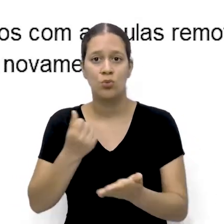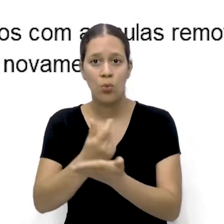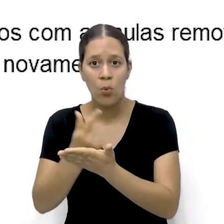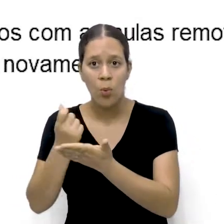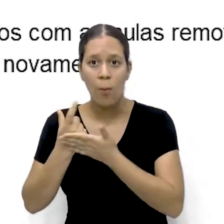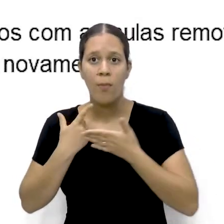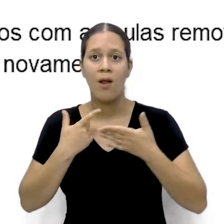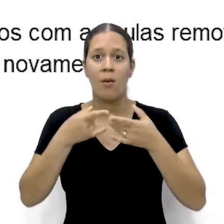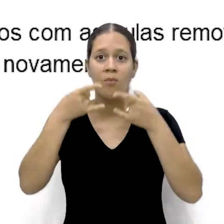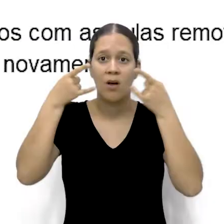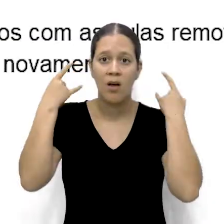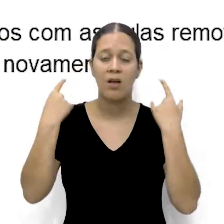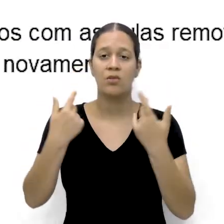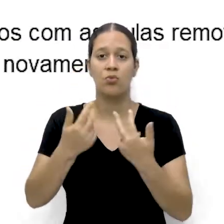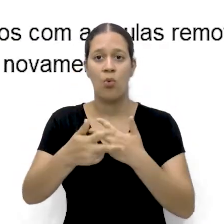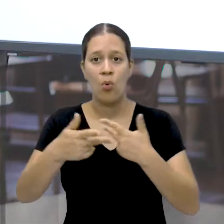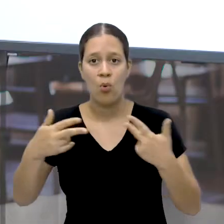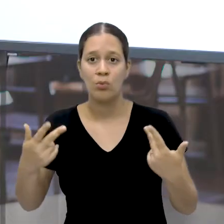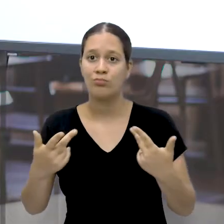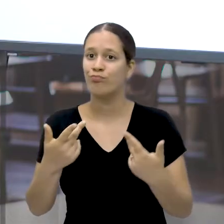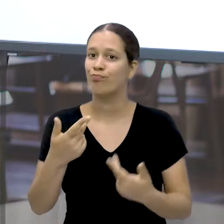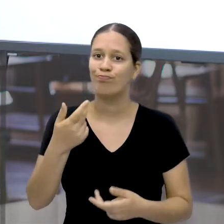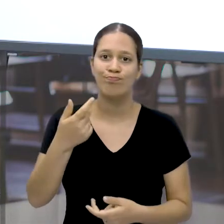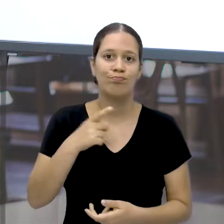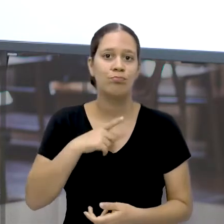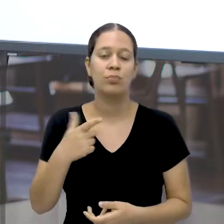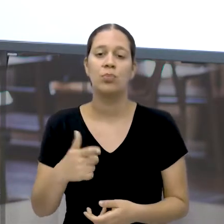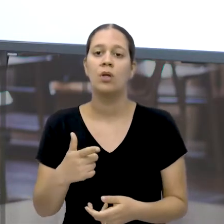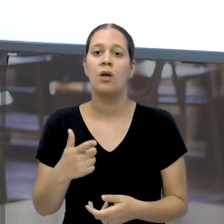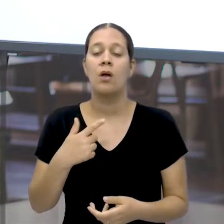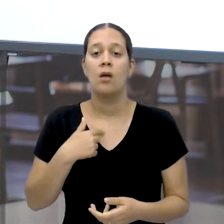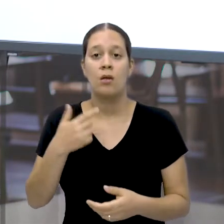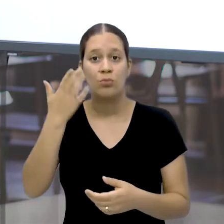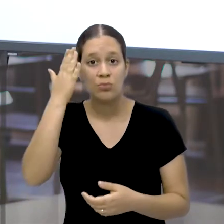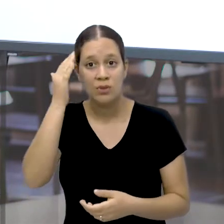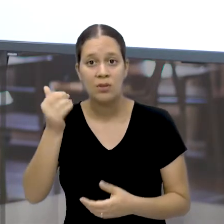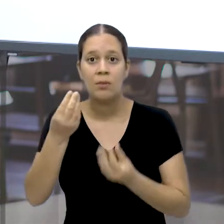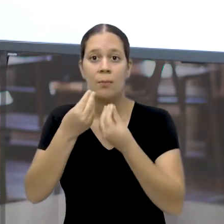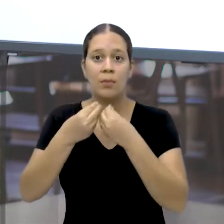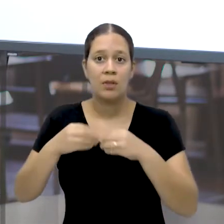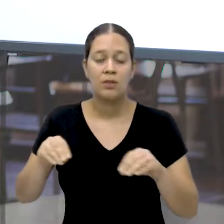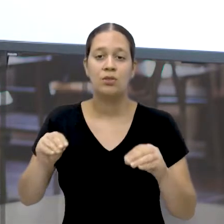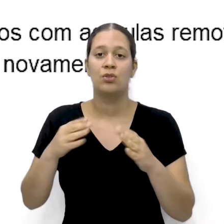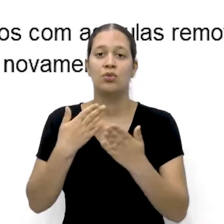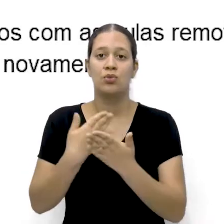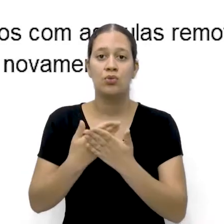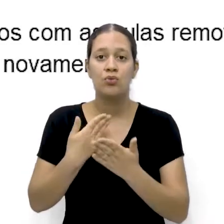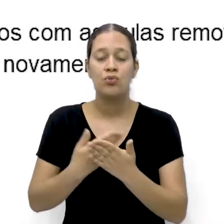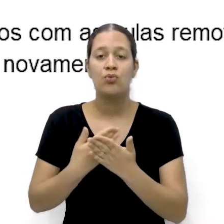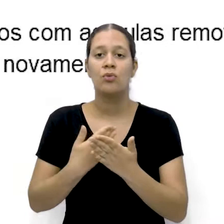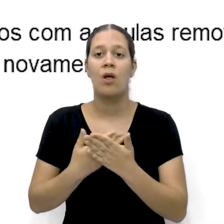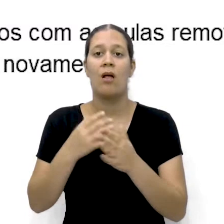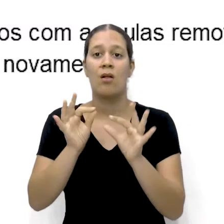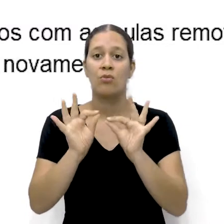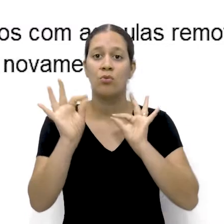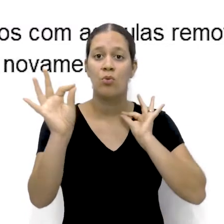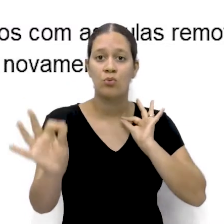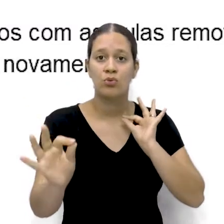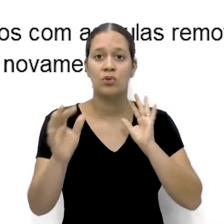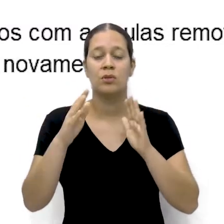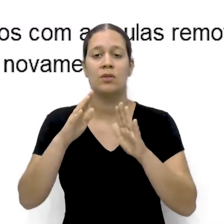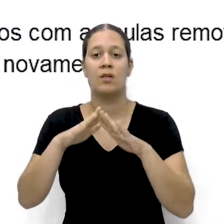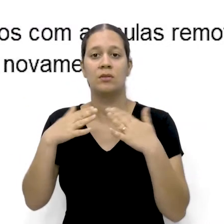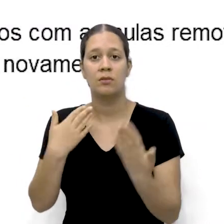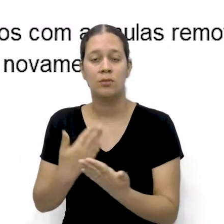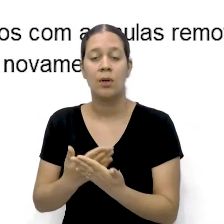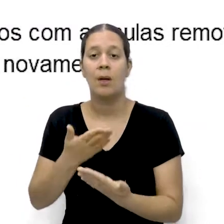para todos? Certamente não Eu sei do prejuízo que é estudar-se um instante da sala de aula Mas é melhor